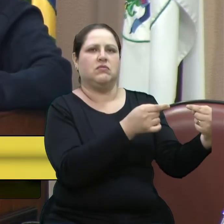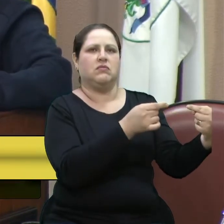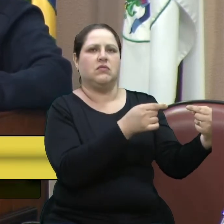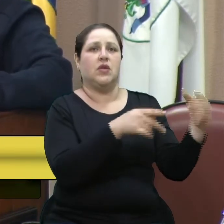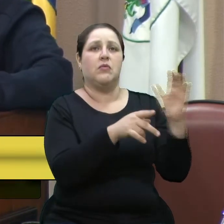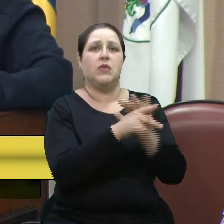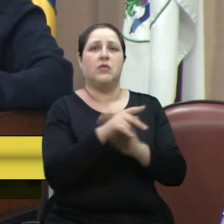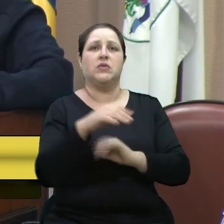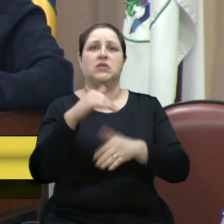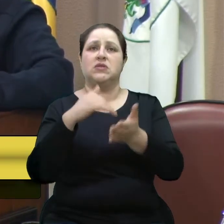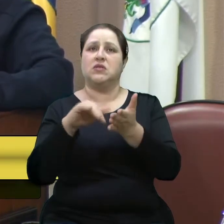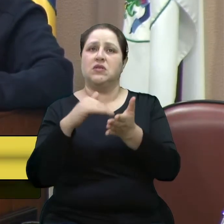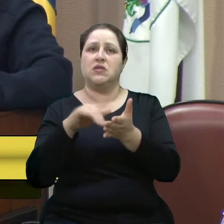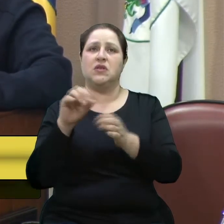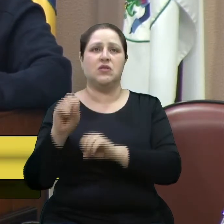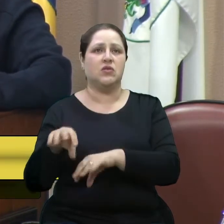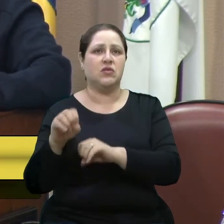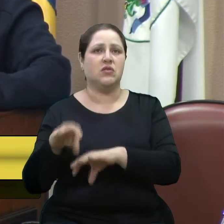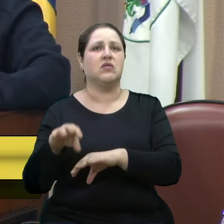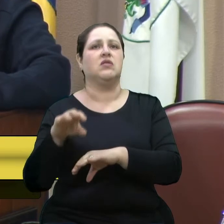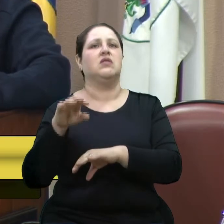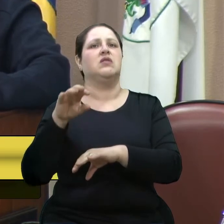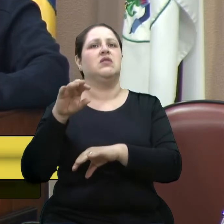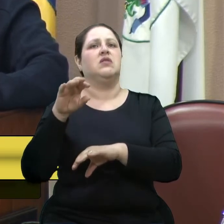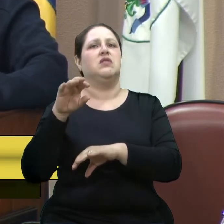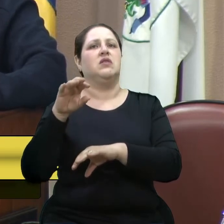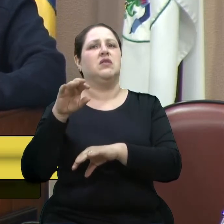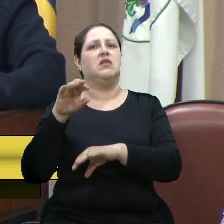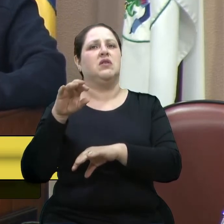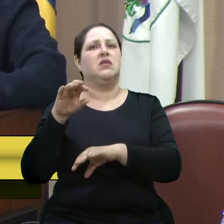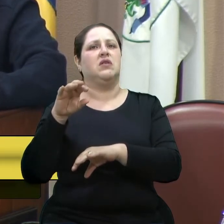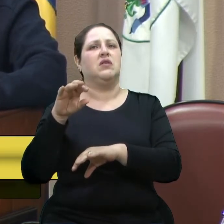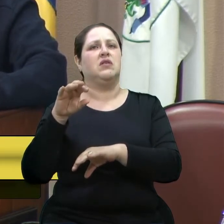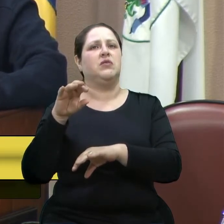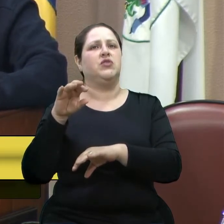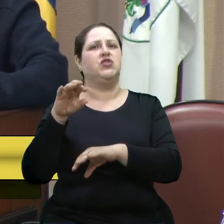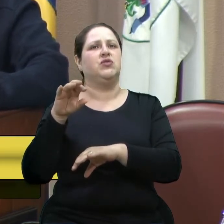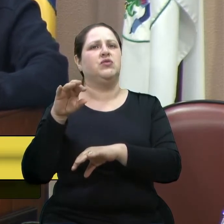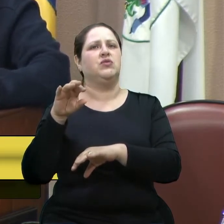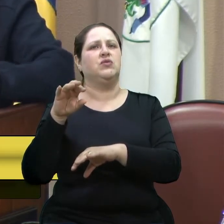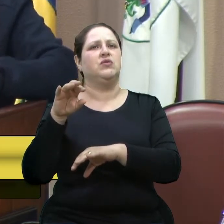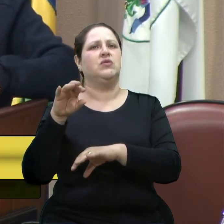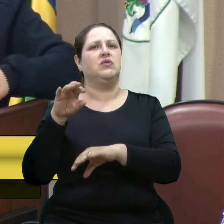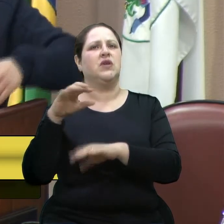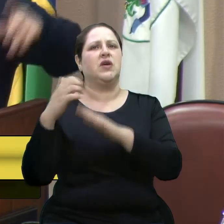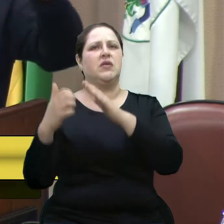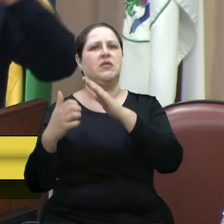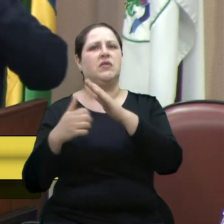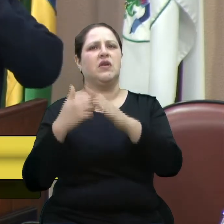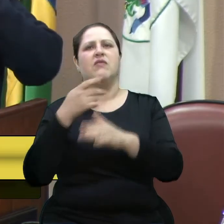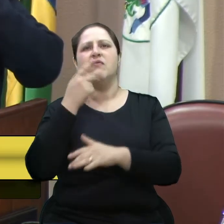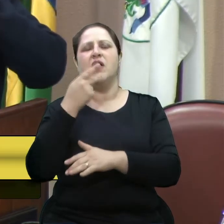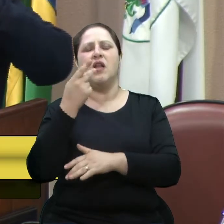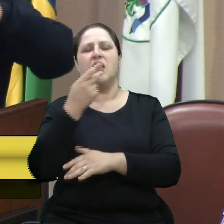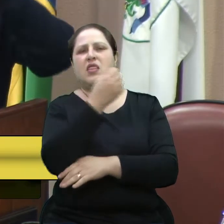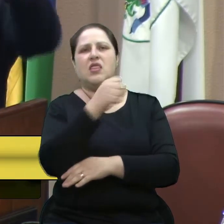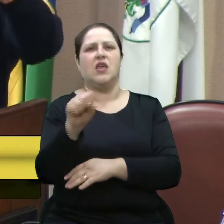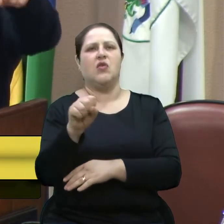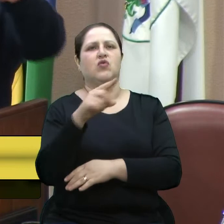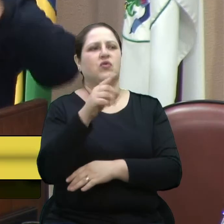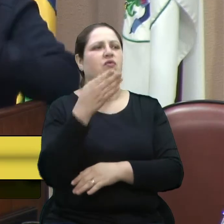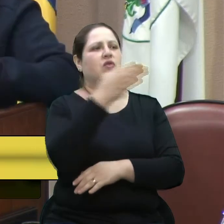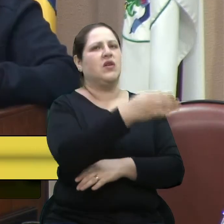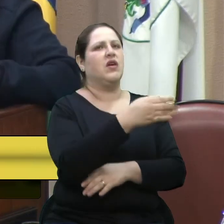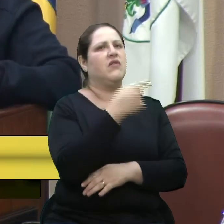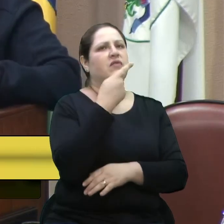desmentiu o senhor? A secretária da Educação desmentiu o senhor na imprensa, que o senhor foi lá e afirmou que ela tinha dito não, pode